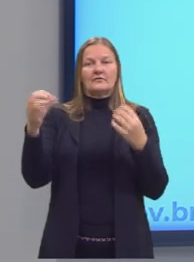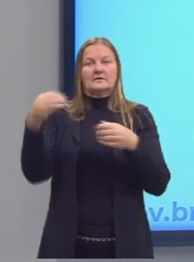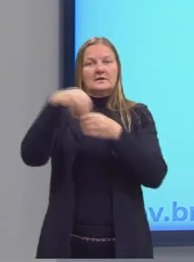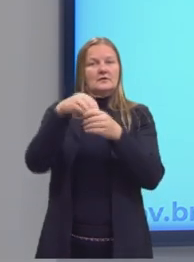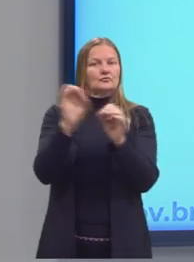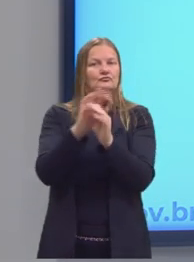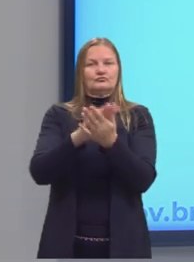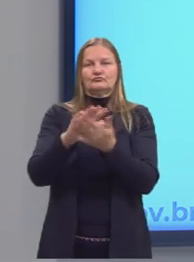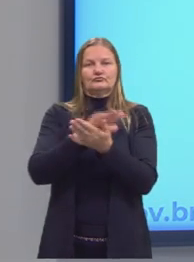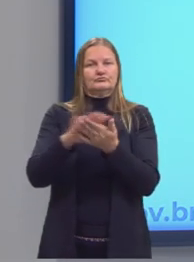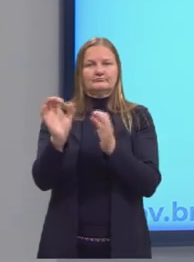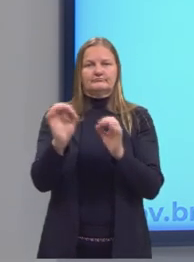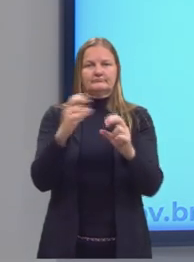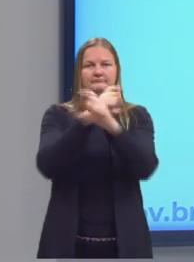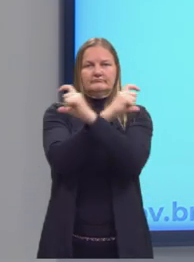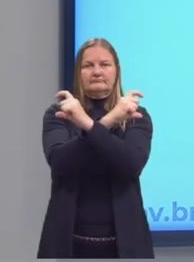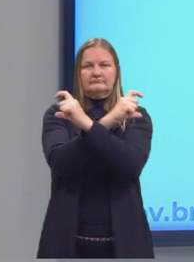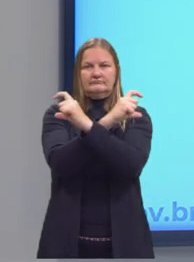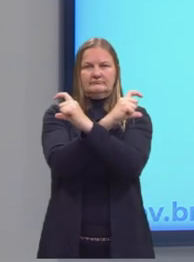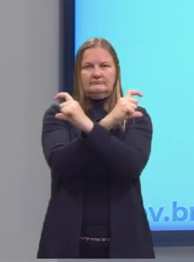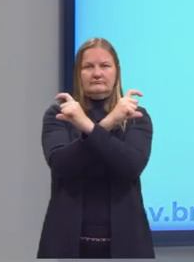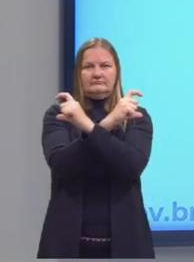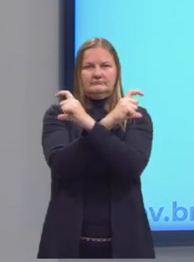contido, de fato, no intervalo.